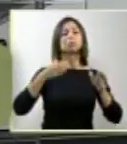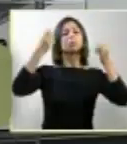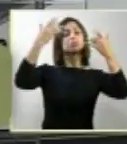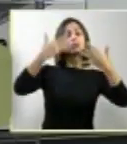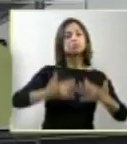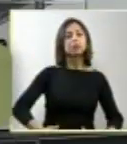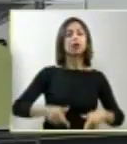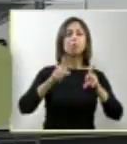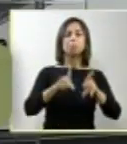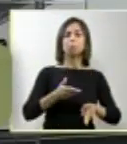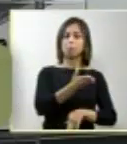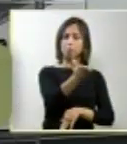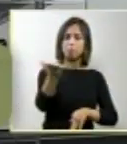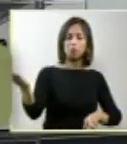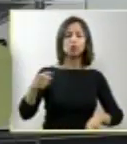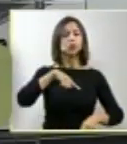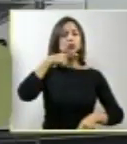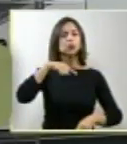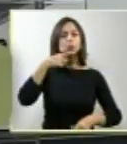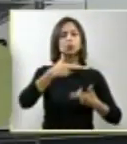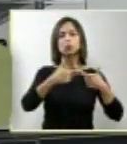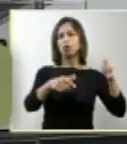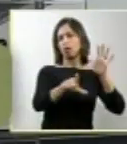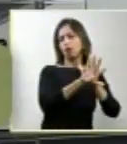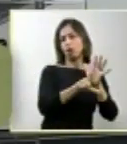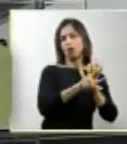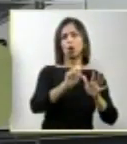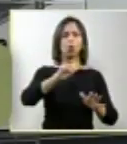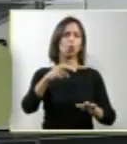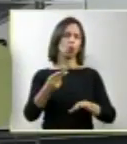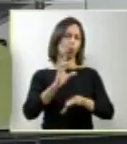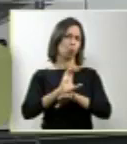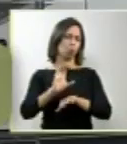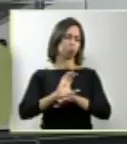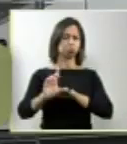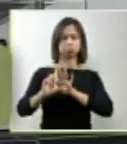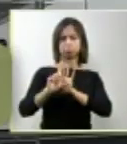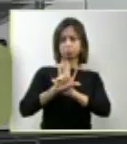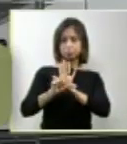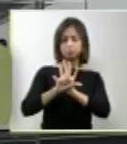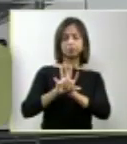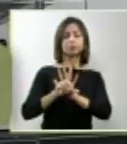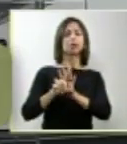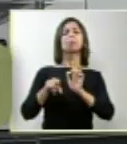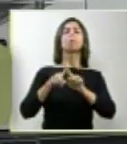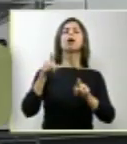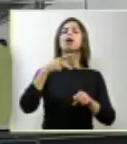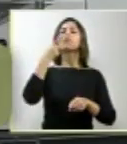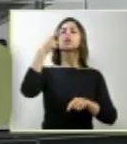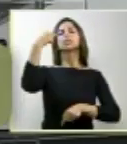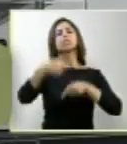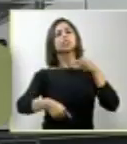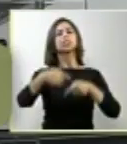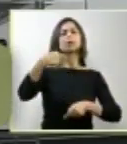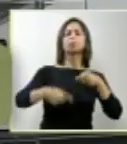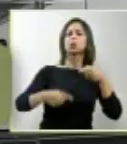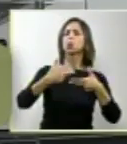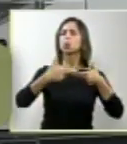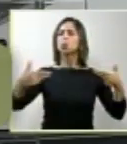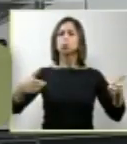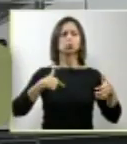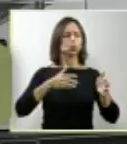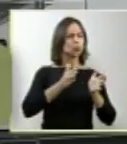as leis, seja ela a Constituição ou a Infra-Constituição, mas de fazer o debate com segmentos